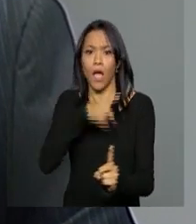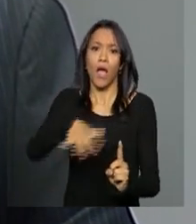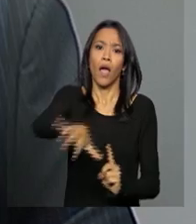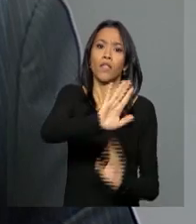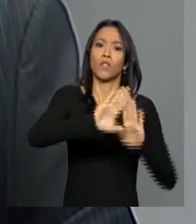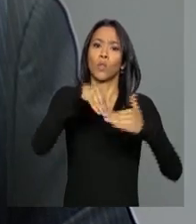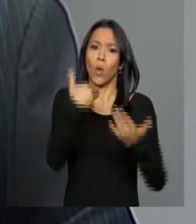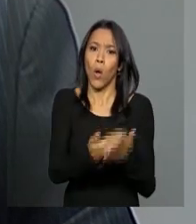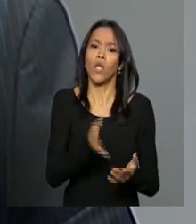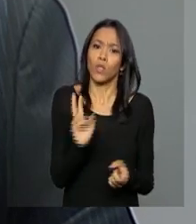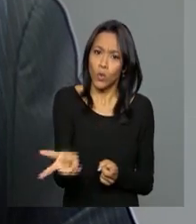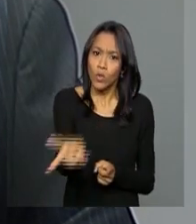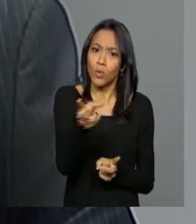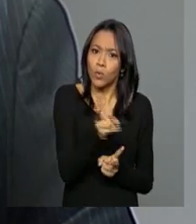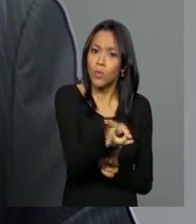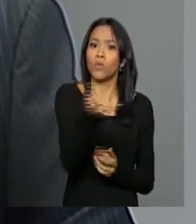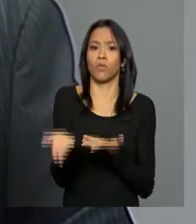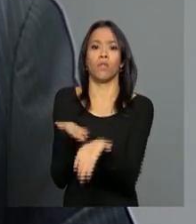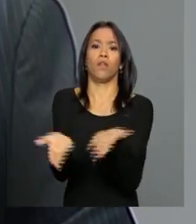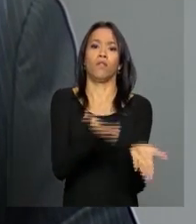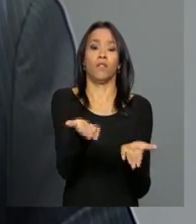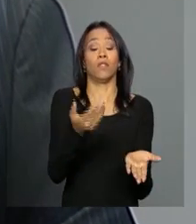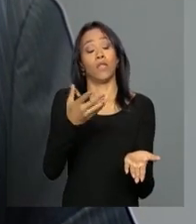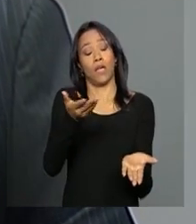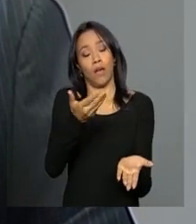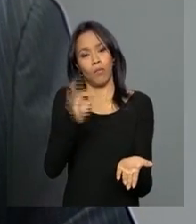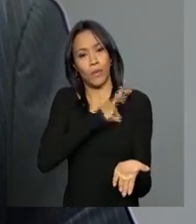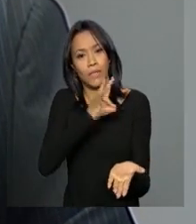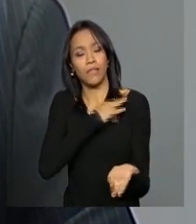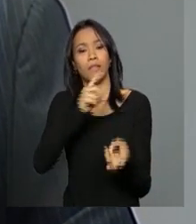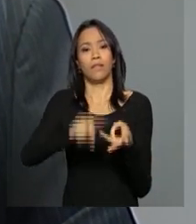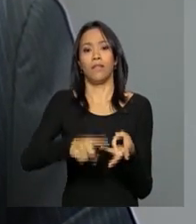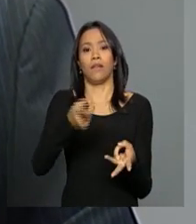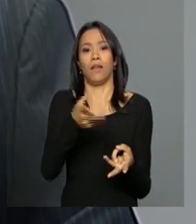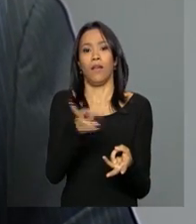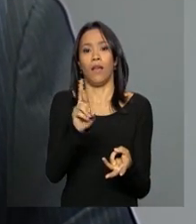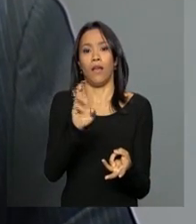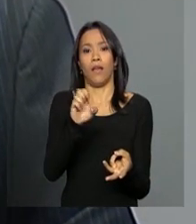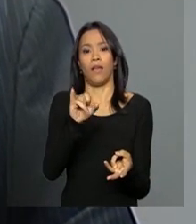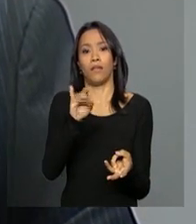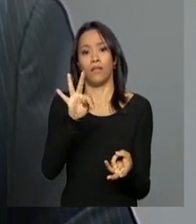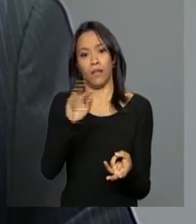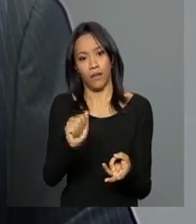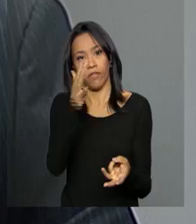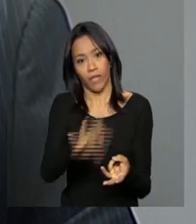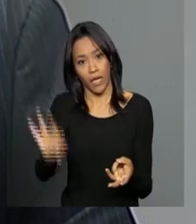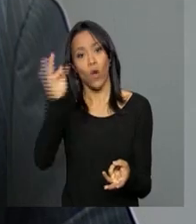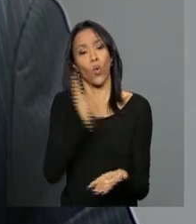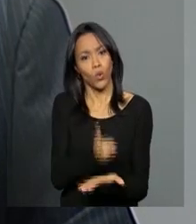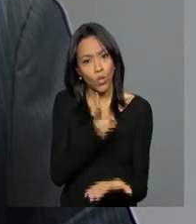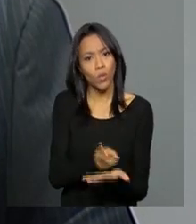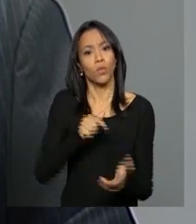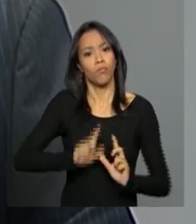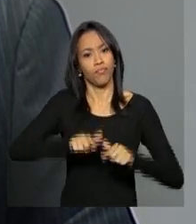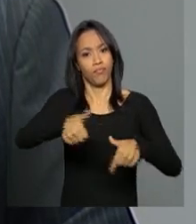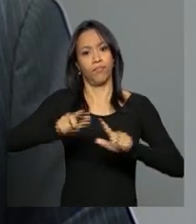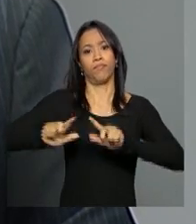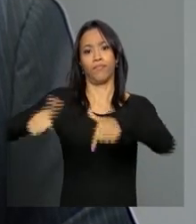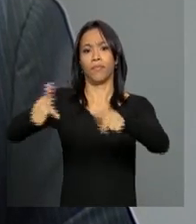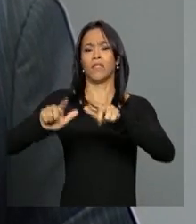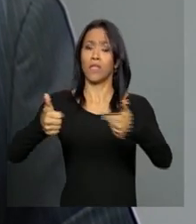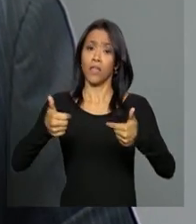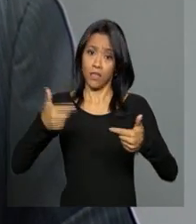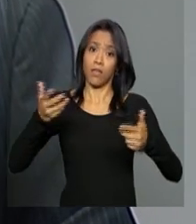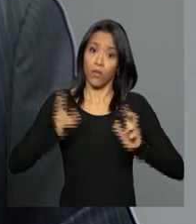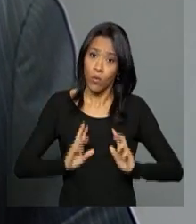que garanta os recursos necessários para que a polícia, para que a Receita Federal, cumpra suas funções, que garanta o funcionamento do Estado para